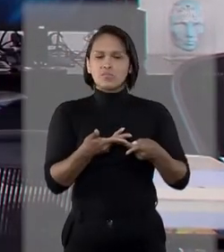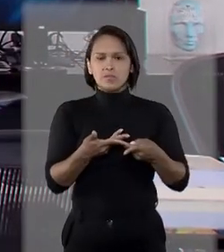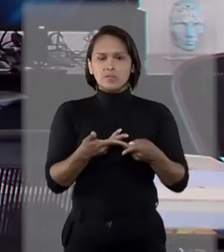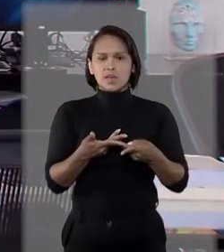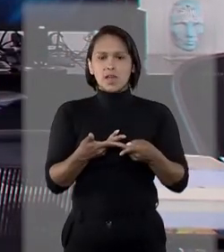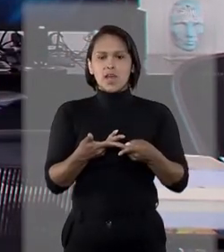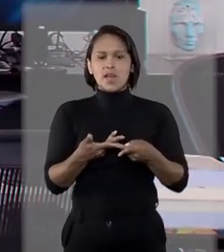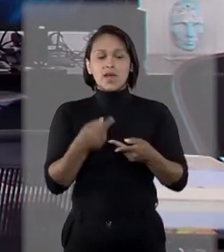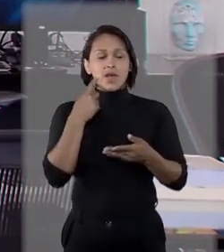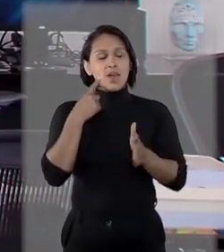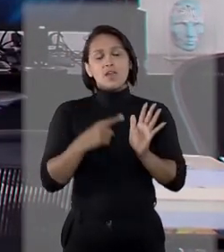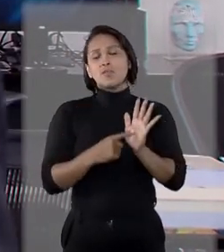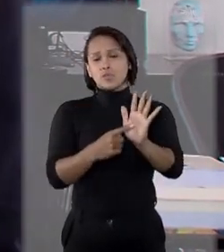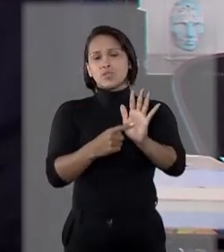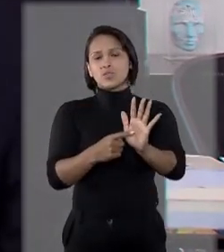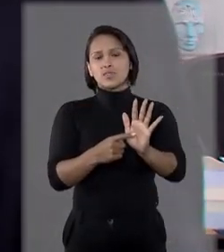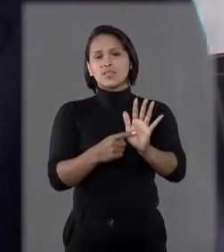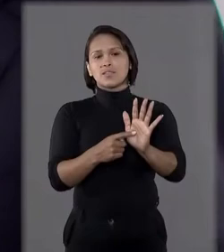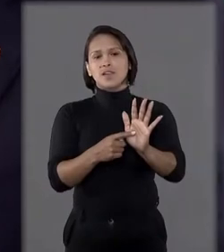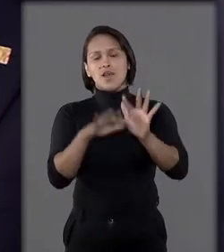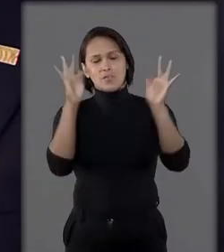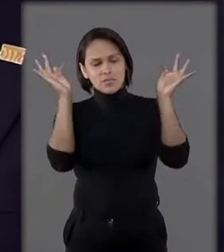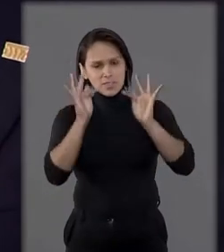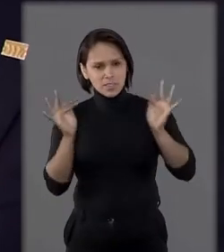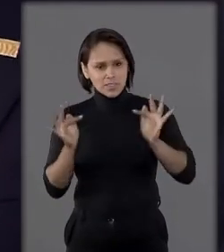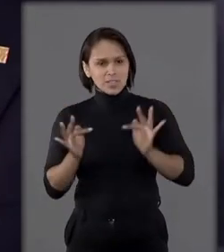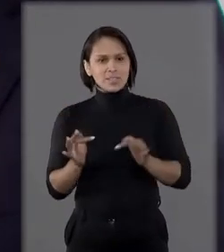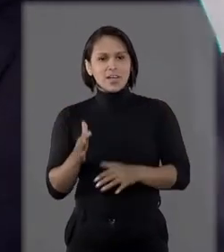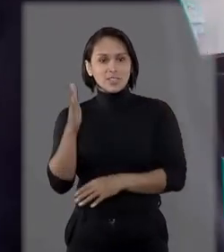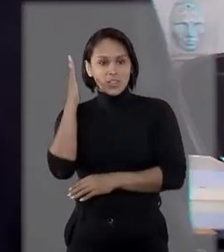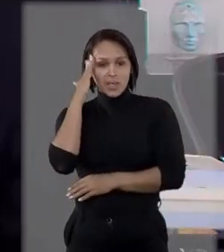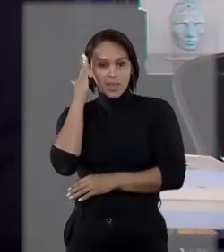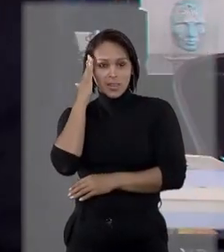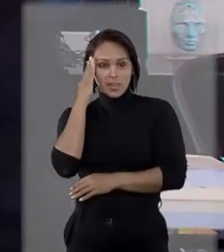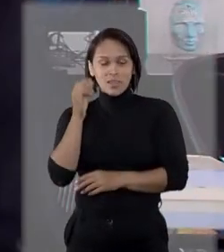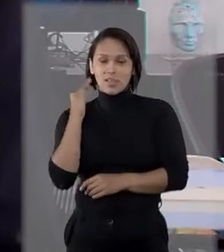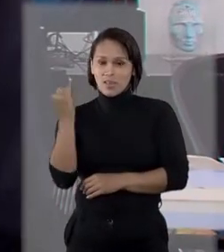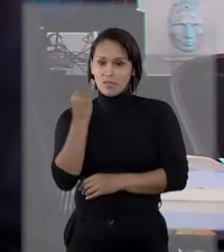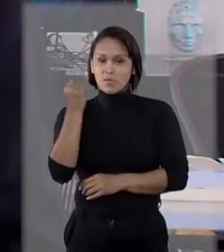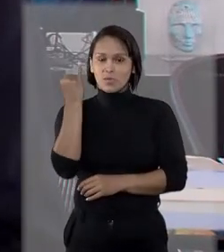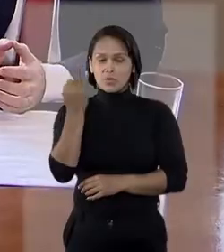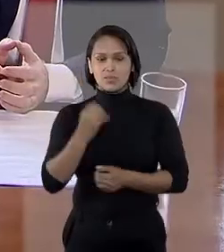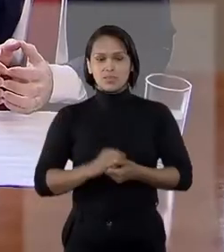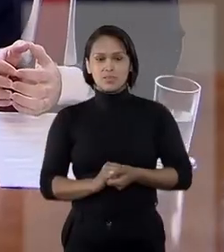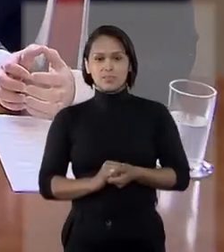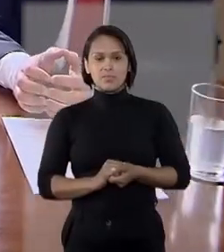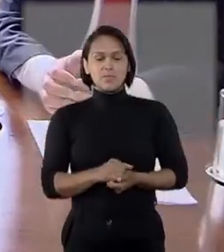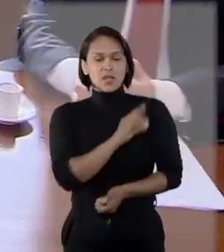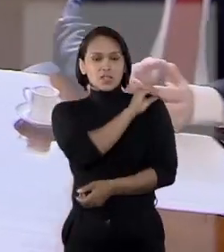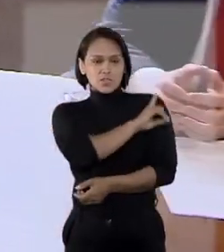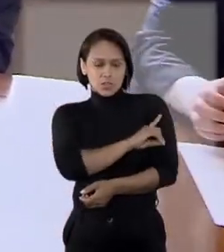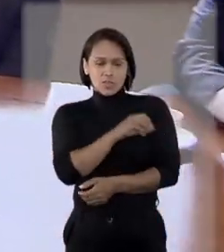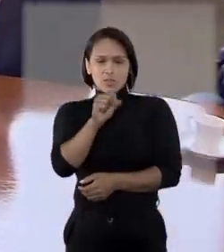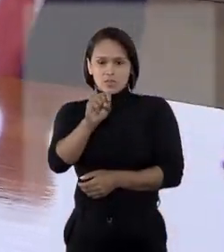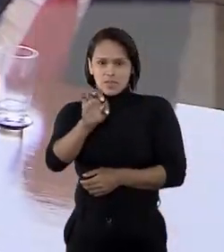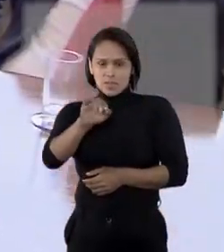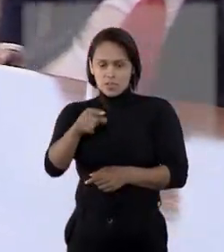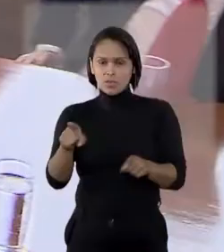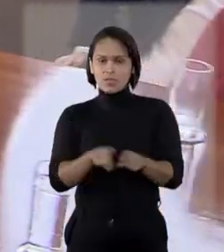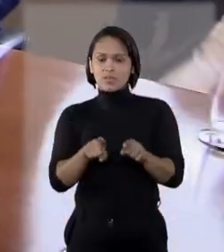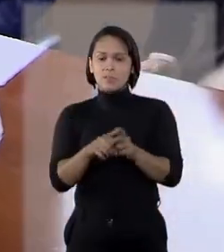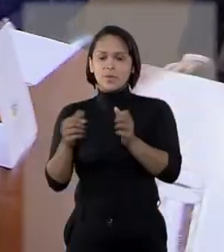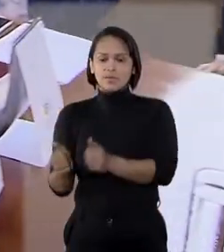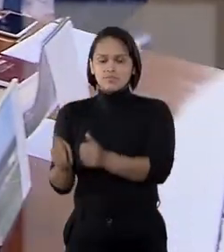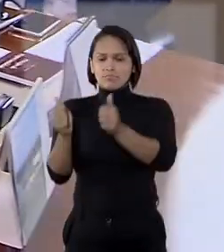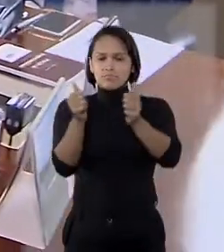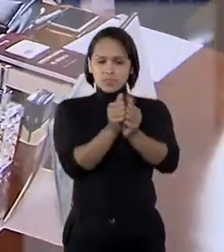demonstraram a sua alegria e o seu reconhecimento de ser atendido. A diretoria do STJ também esteve